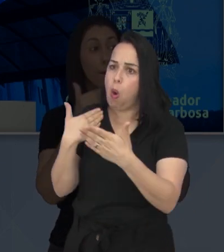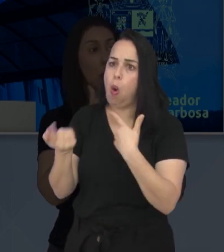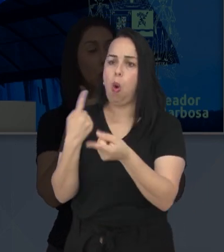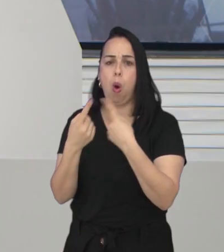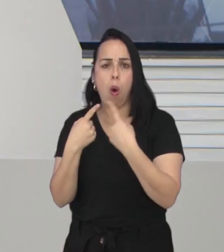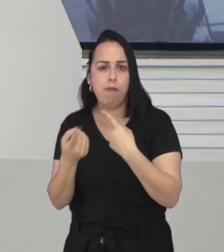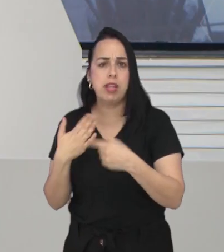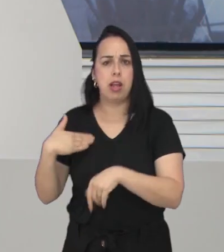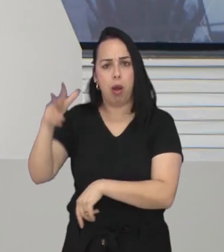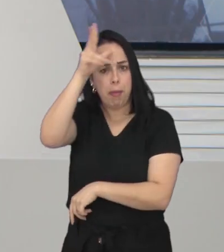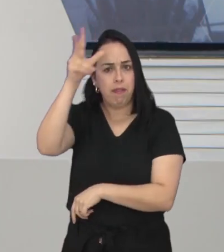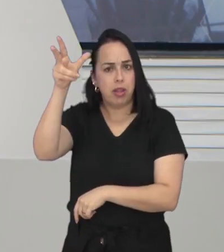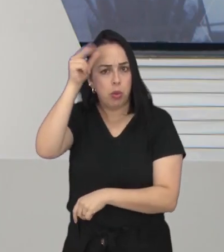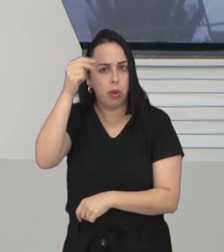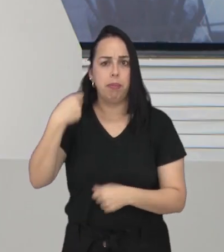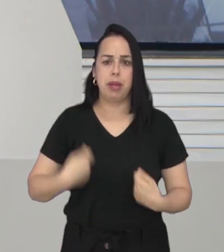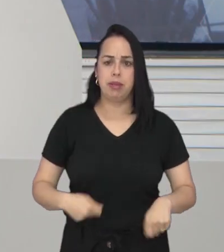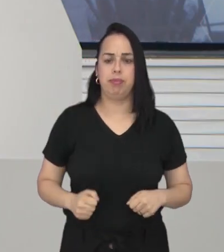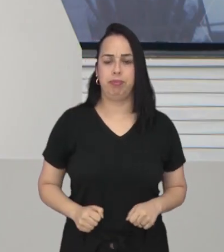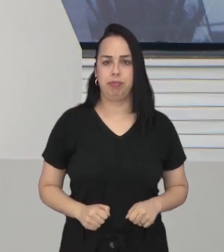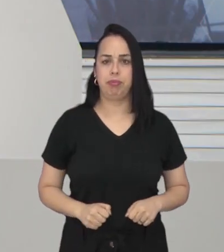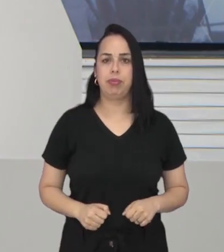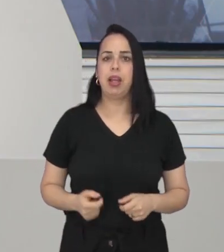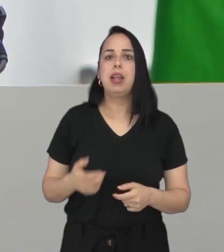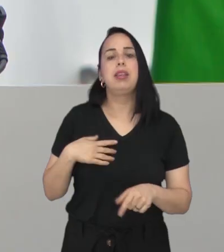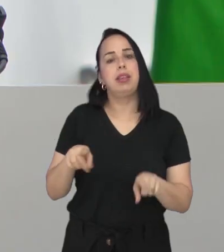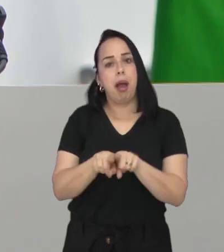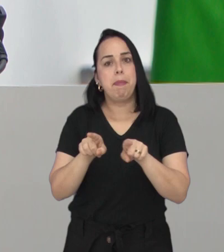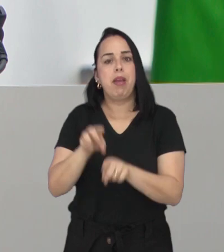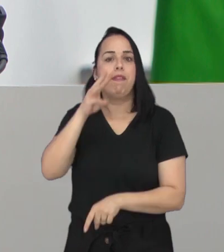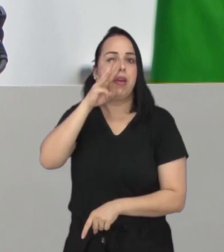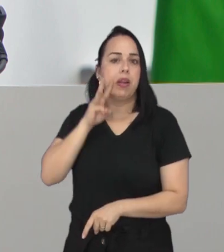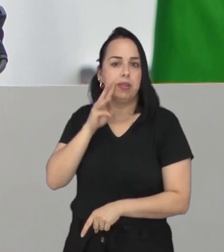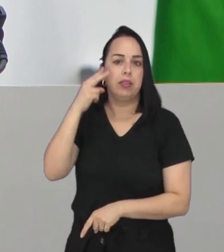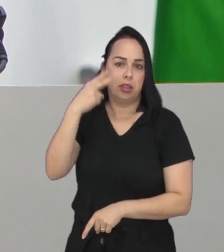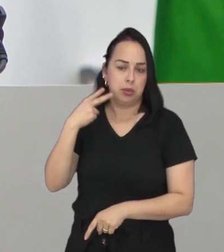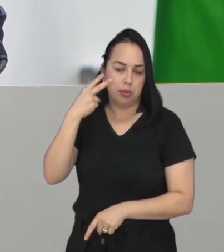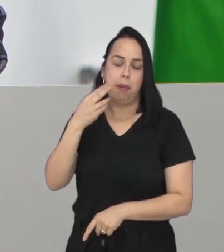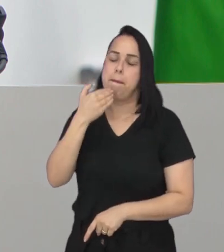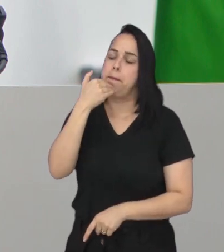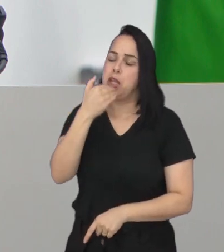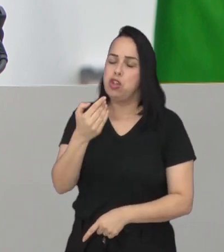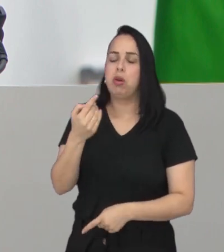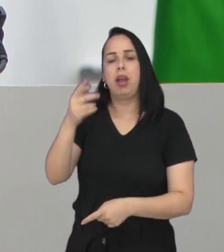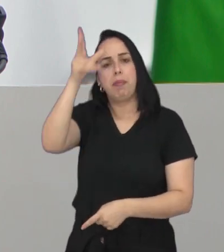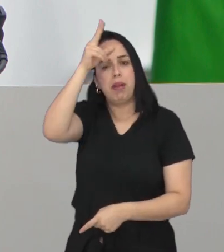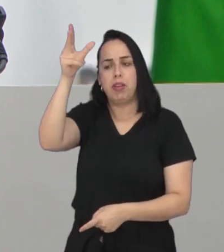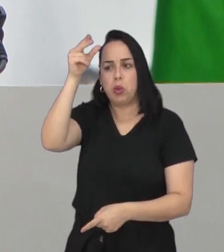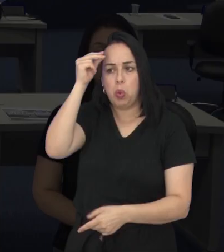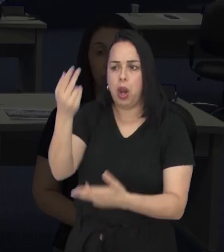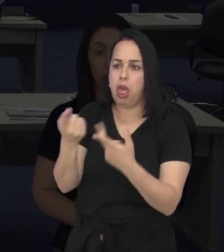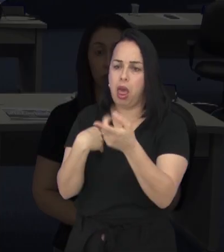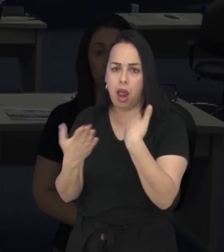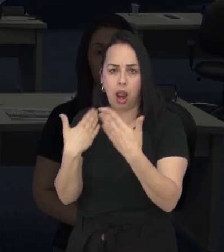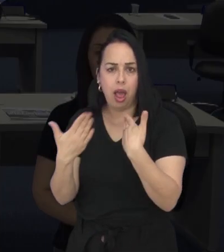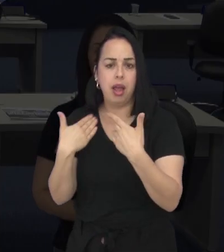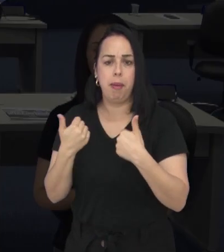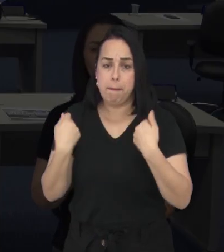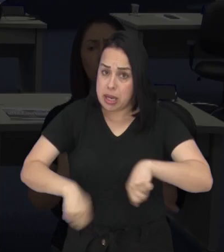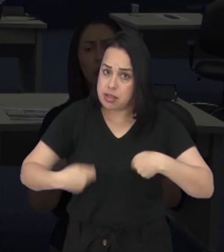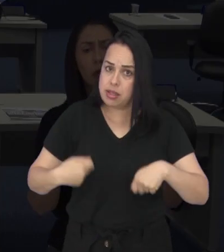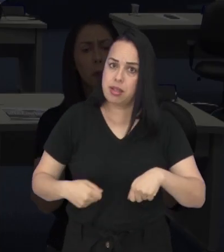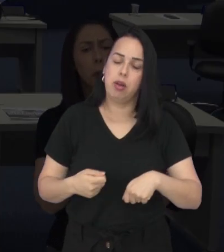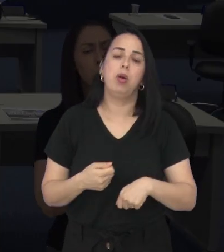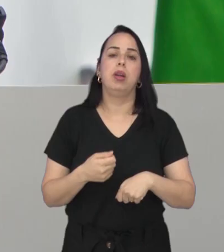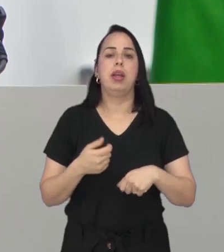Executivo. Outro parlamentar que defendeu maior diálogo e autonomia do Poder Legislativo foi o vereador Walter Hayashi. Assim como outros